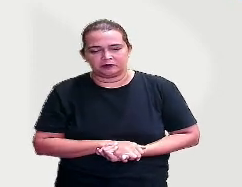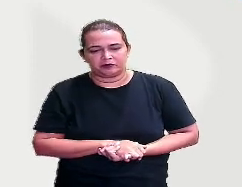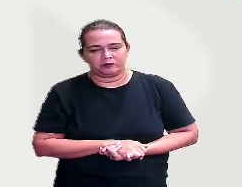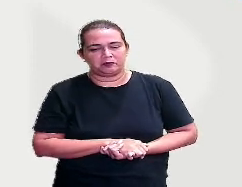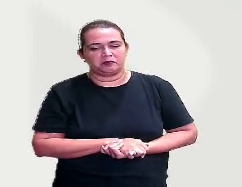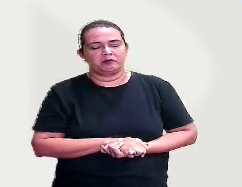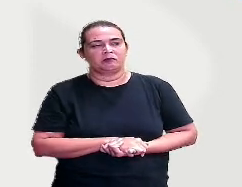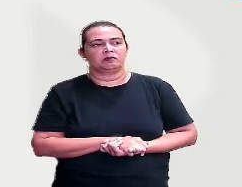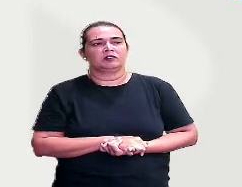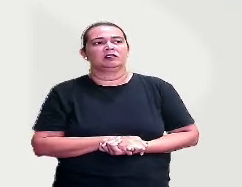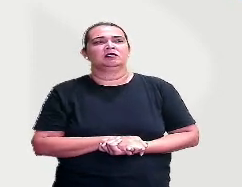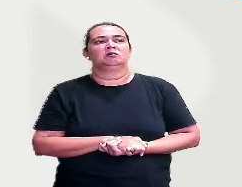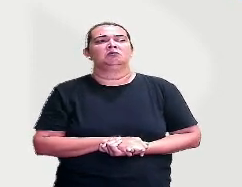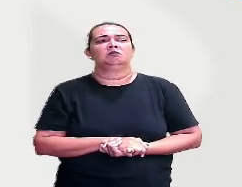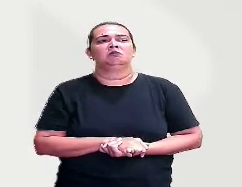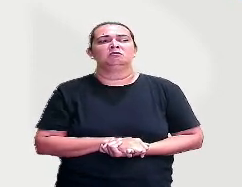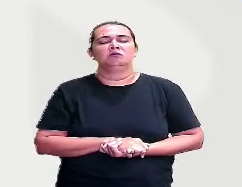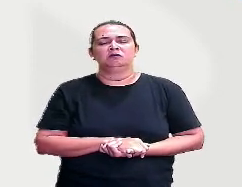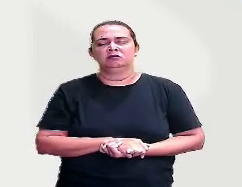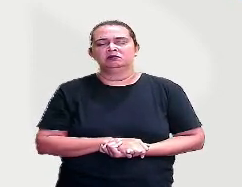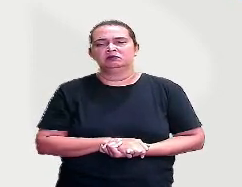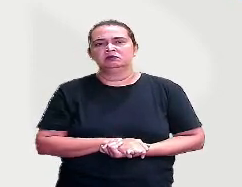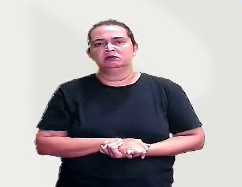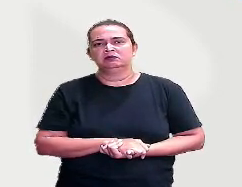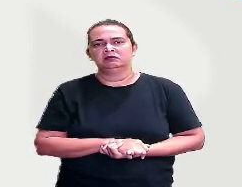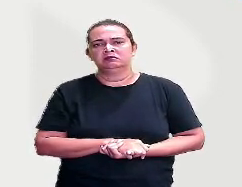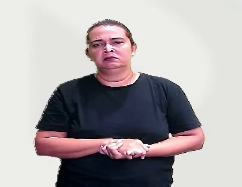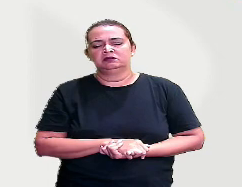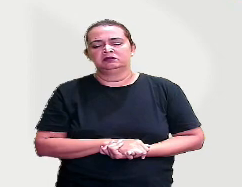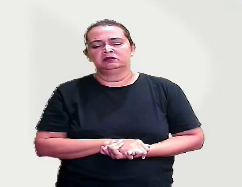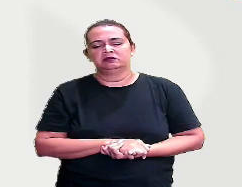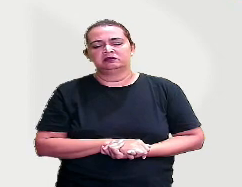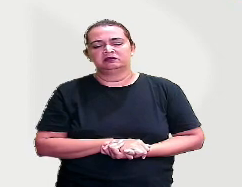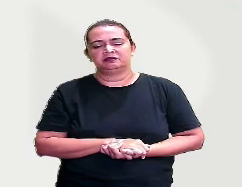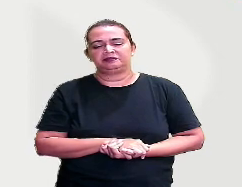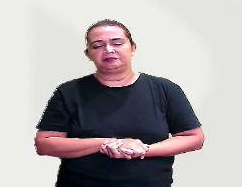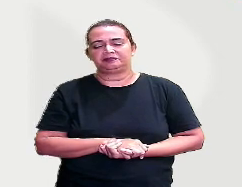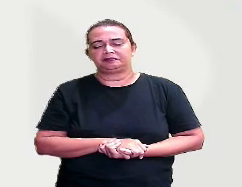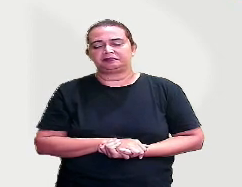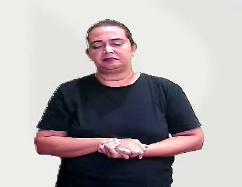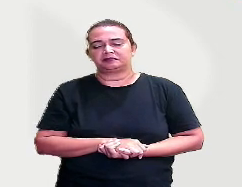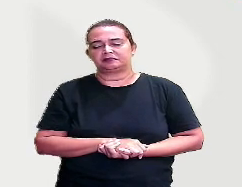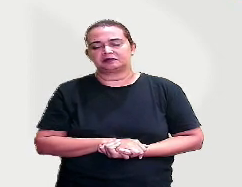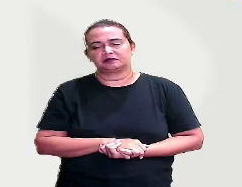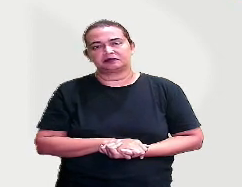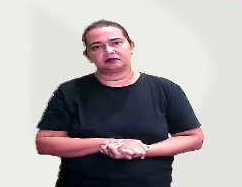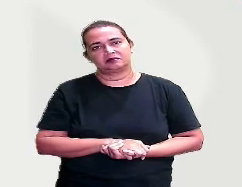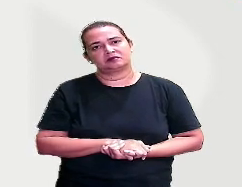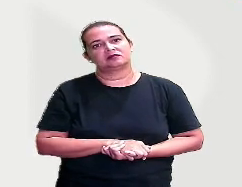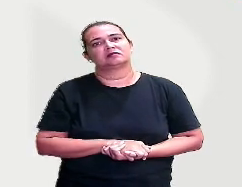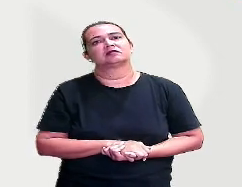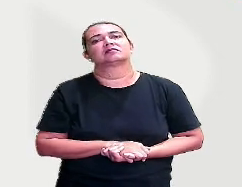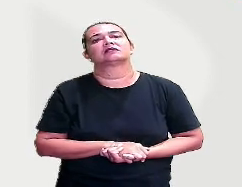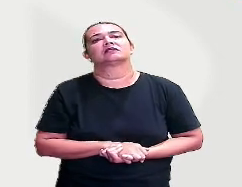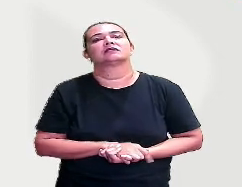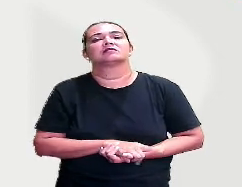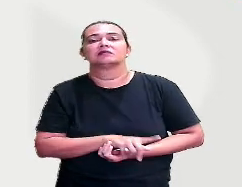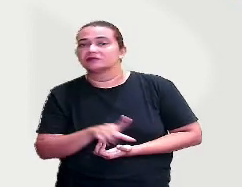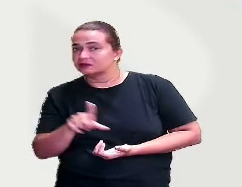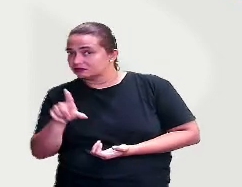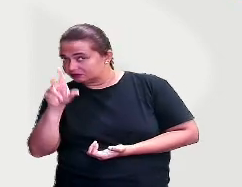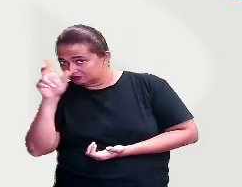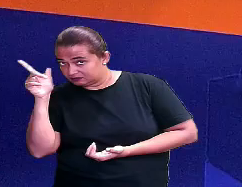terceiro documento, né? Entre os primeiros documentos que a gente tem que ter? Já lembrou? Já sabem? Bem,